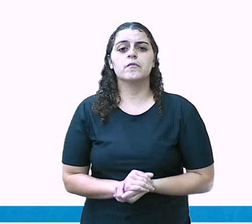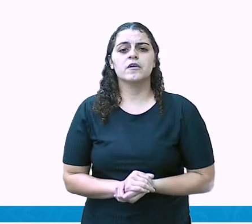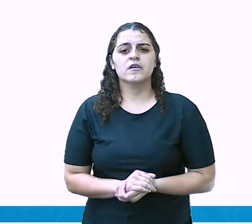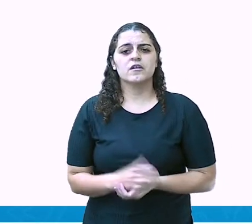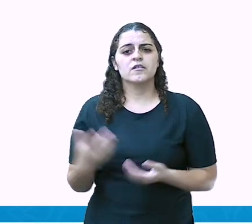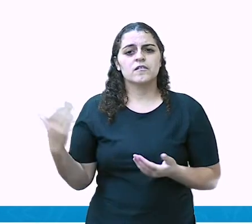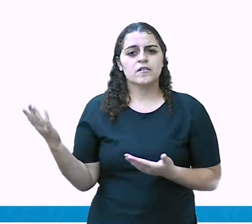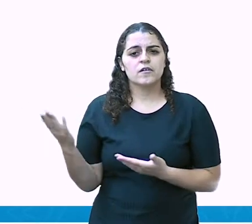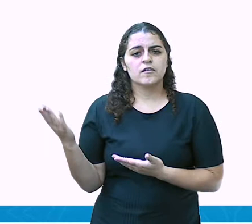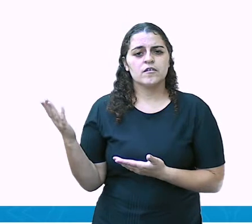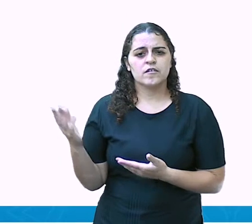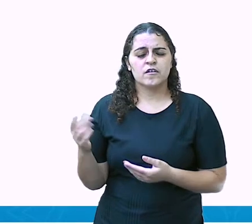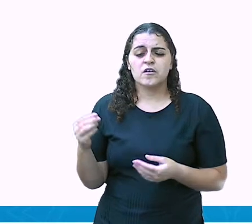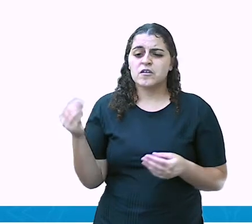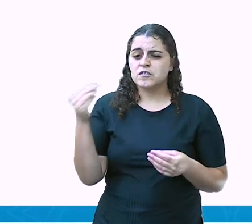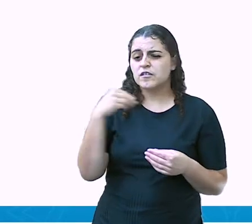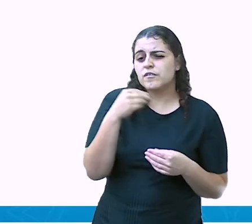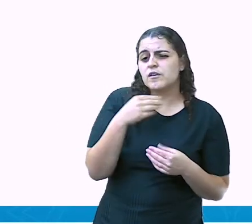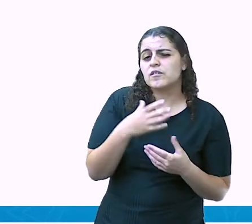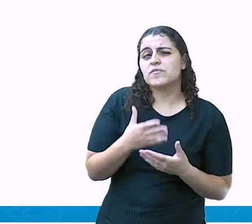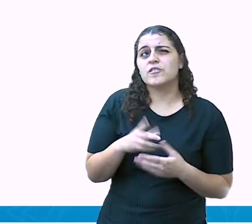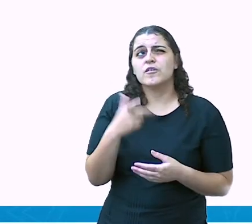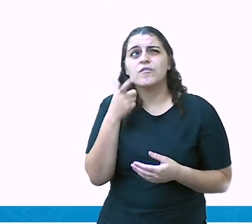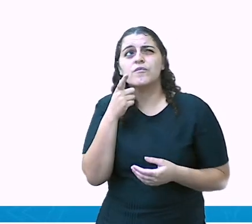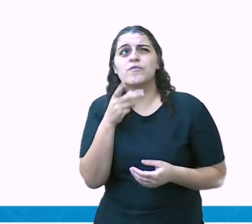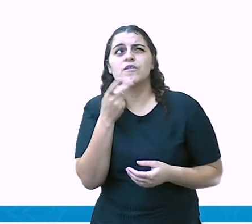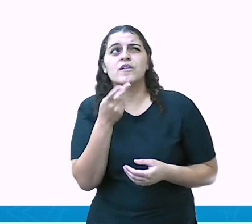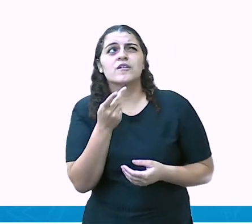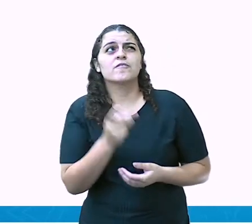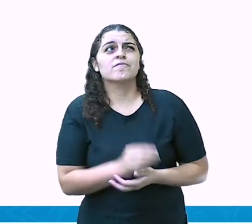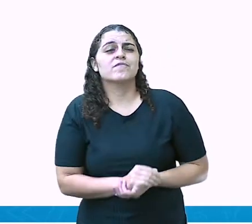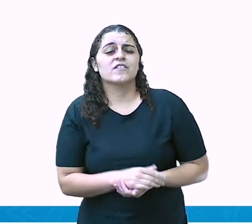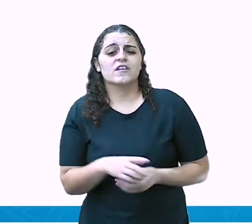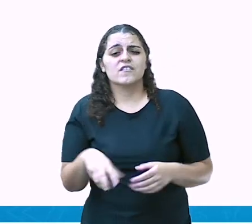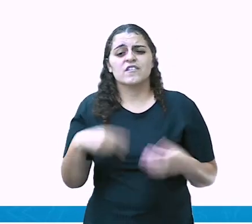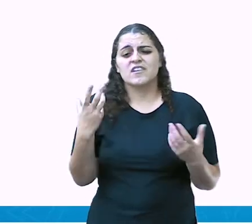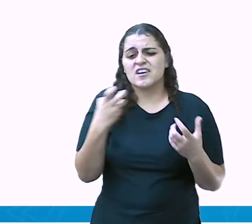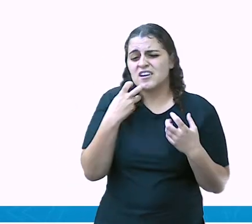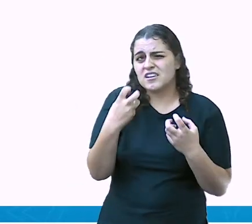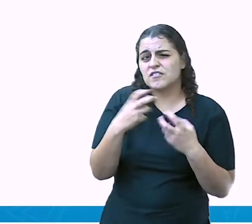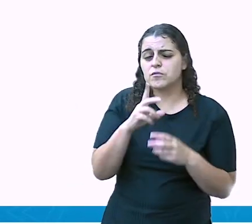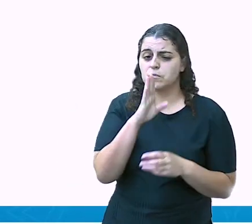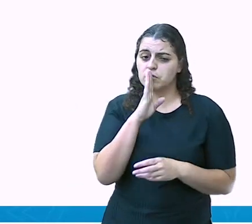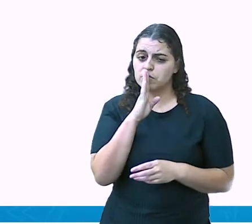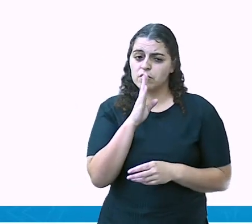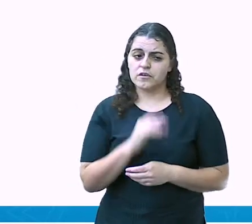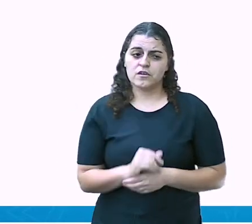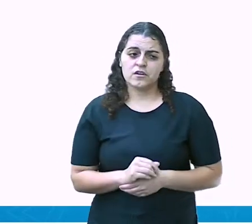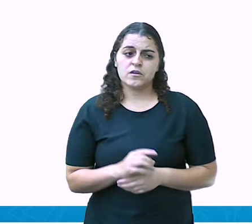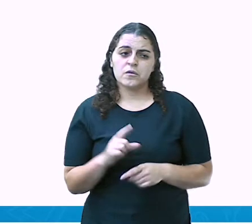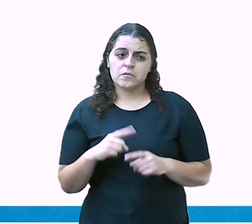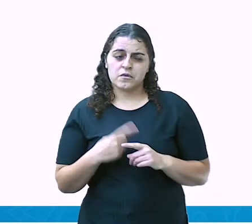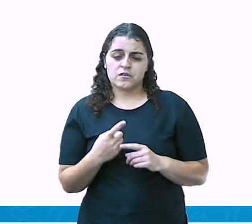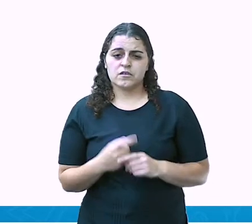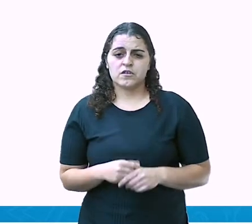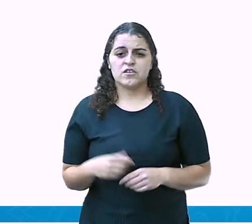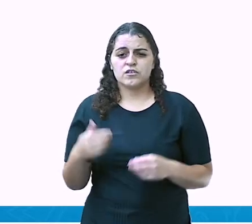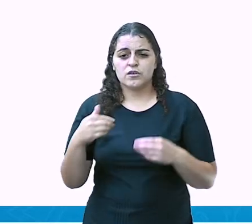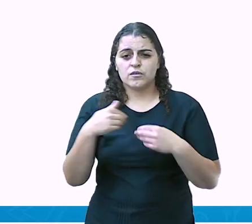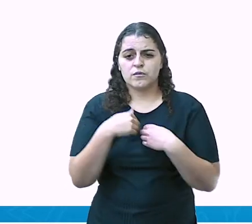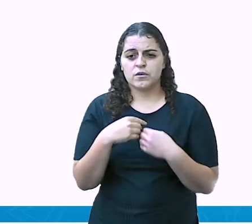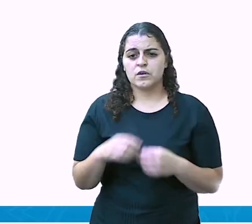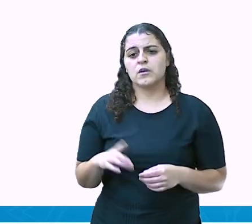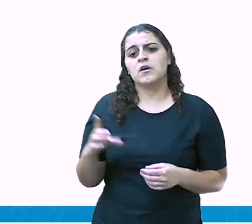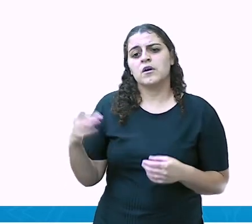Devido a eles mostrarem fragilidade por não falarem, evitar ficar quietinho, elas são muito propensas a sofrer